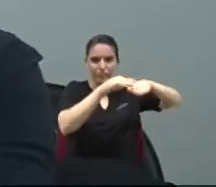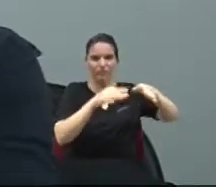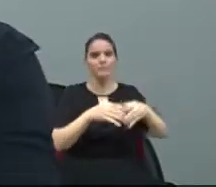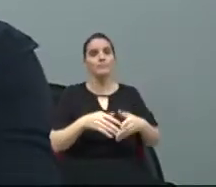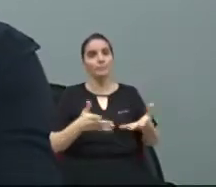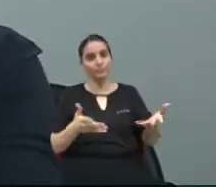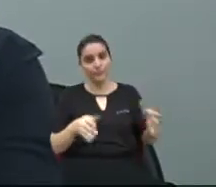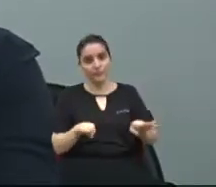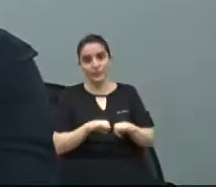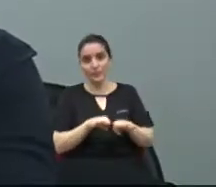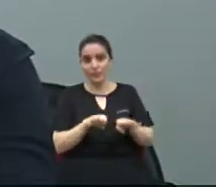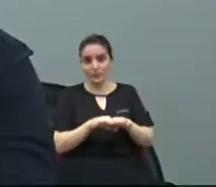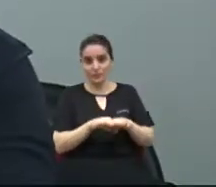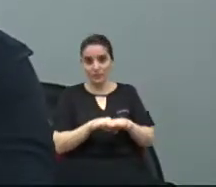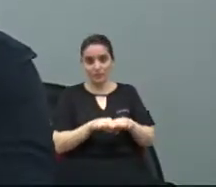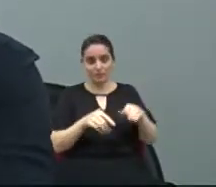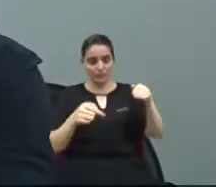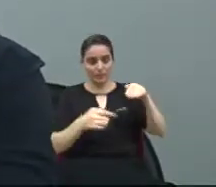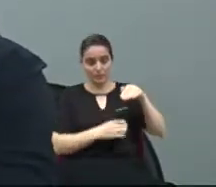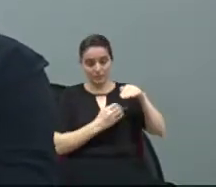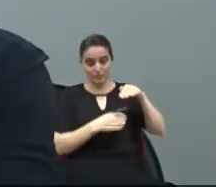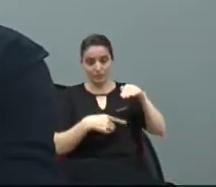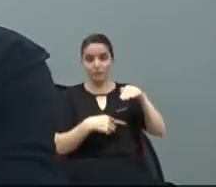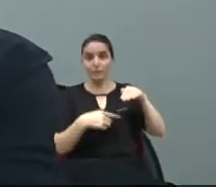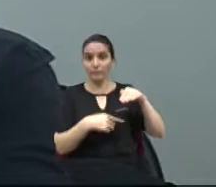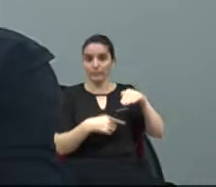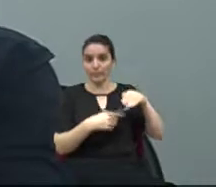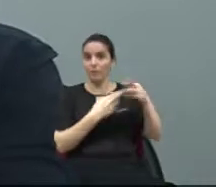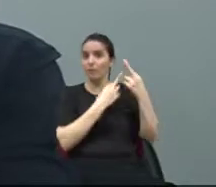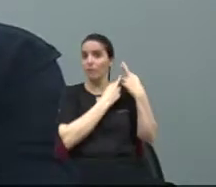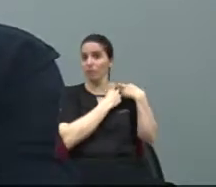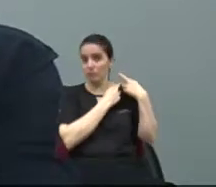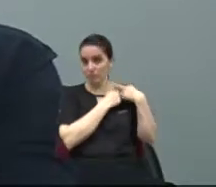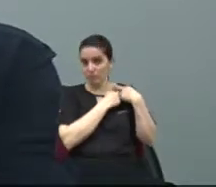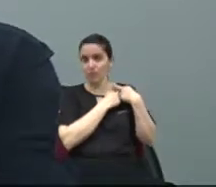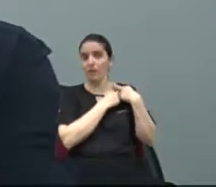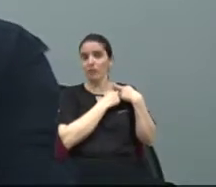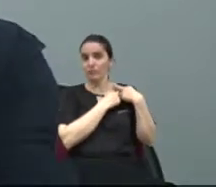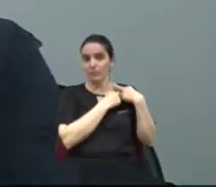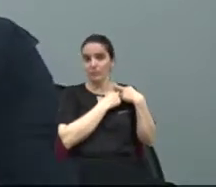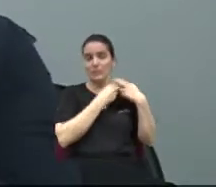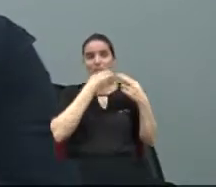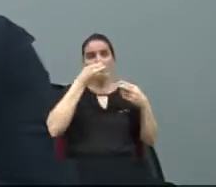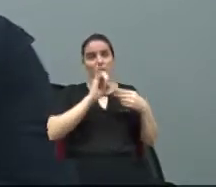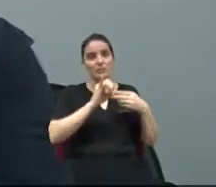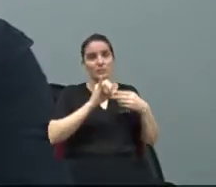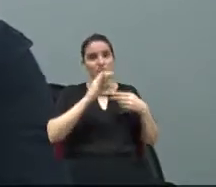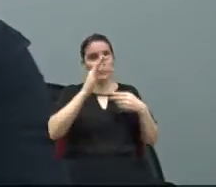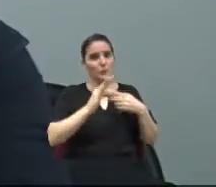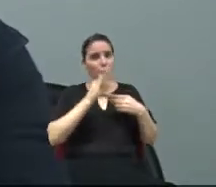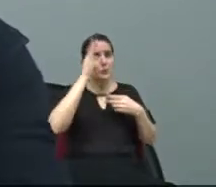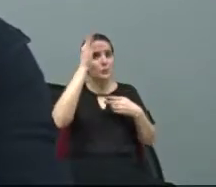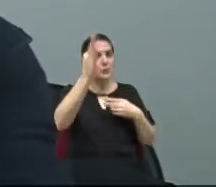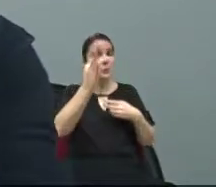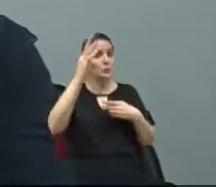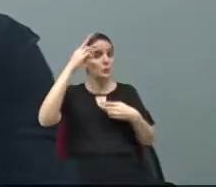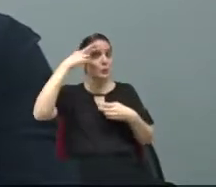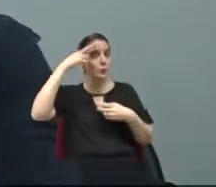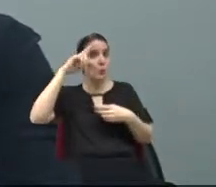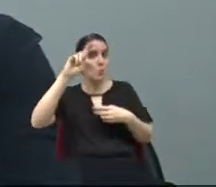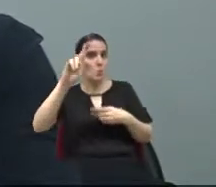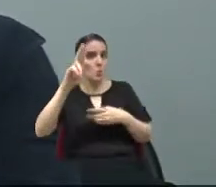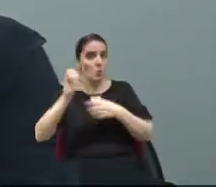acaba se responsabilizando por um bem. Se lá na frente, o proprietário